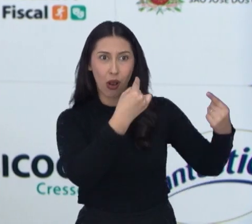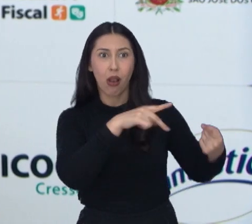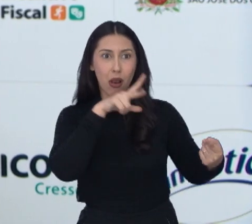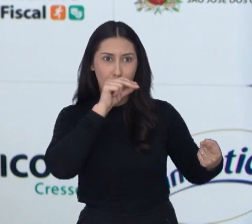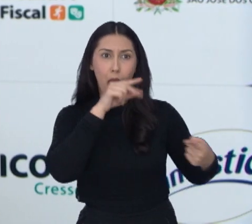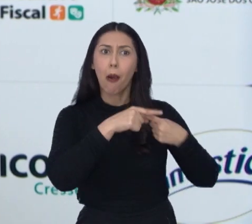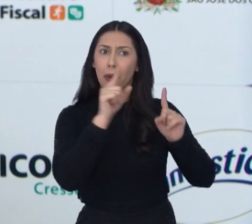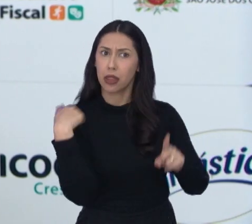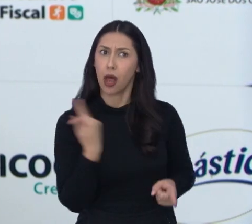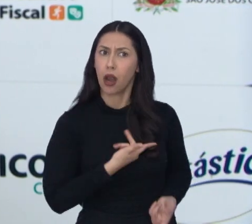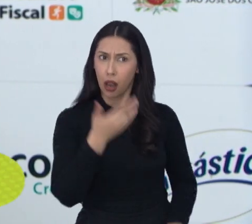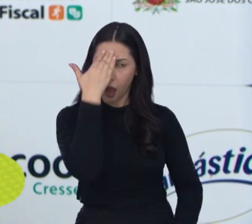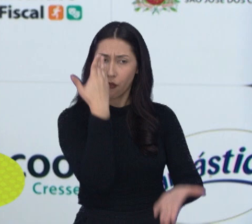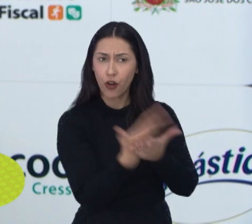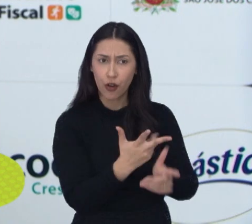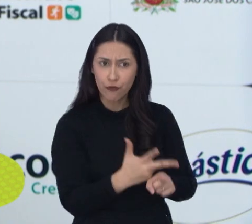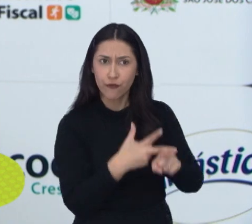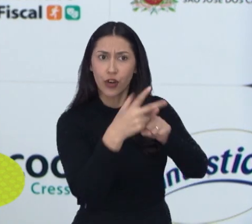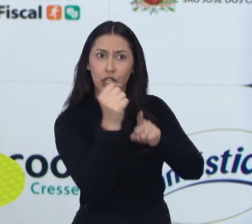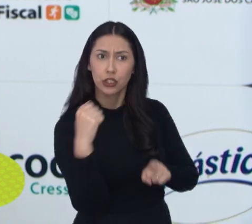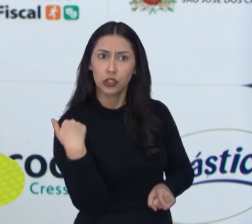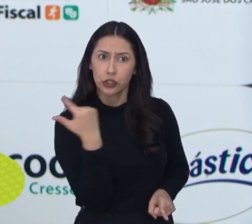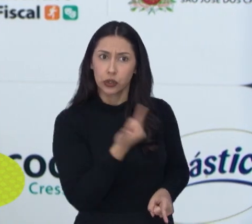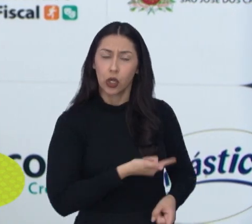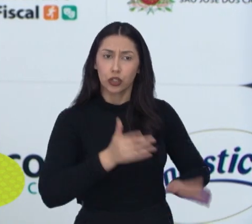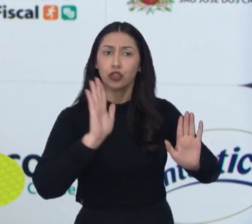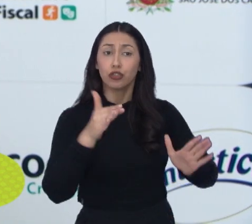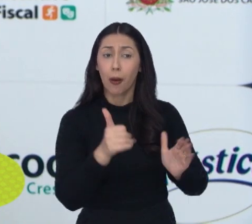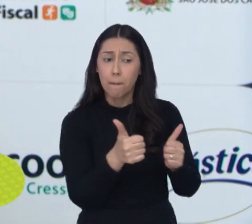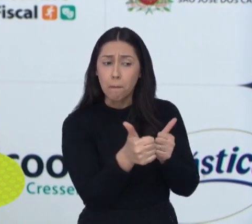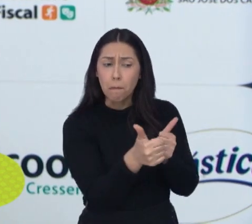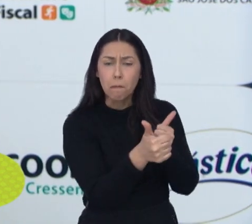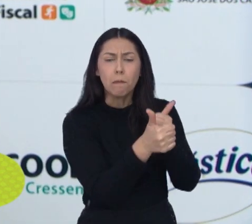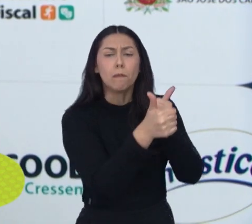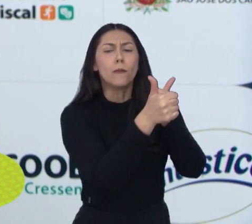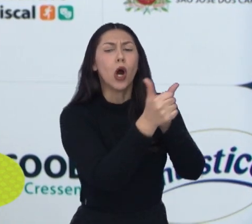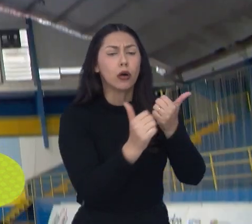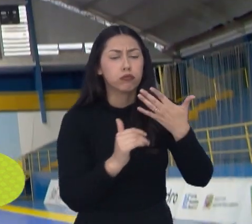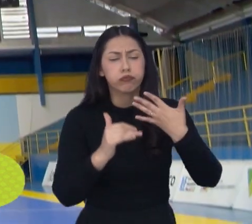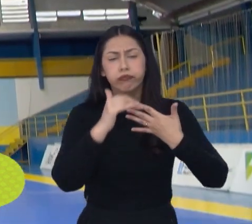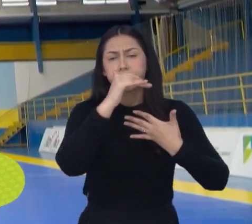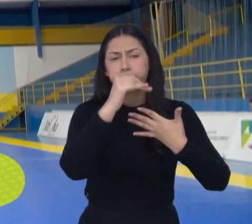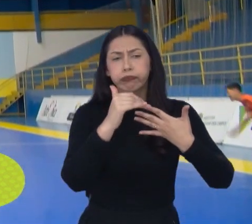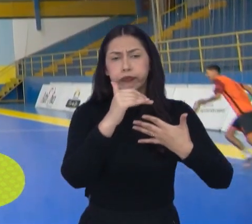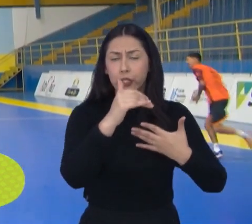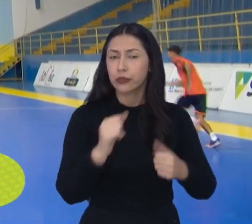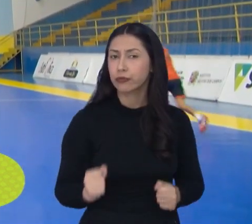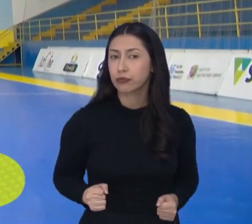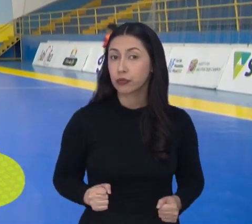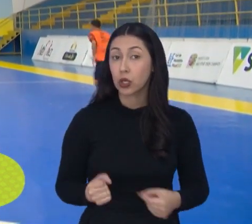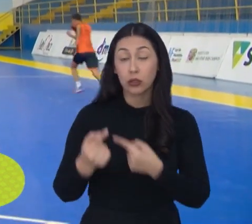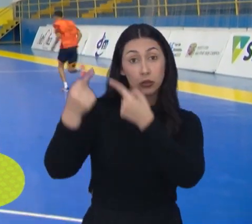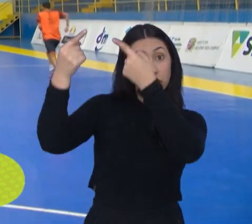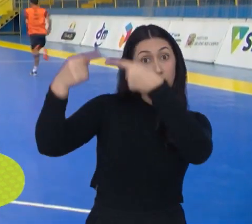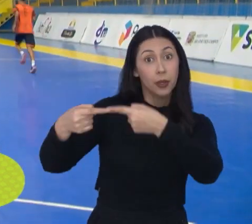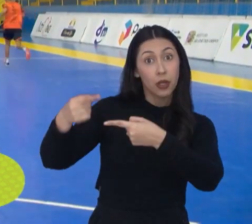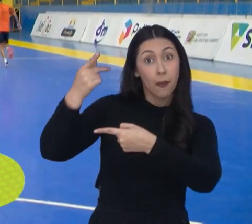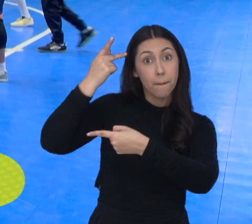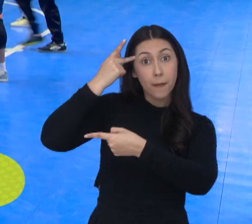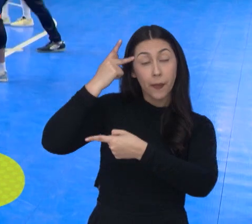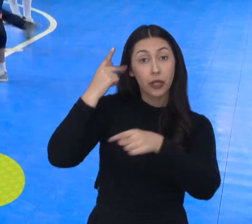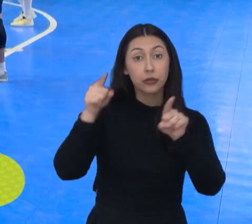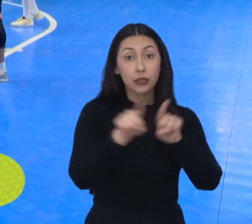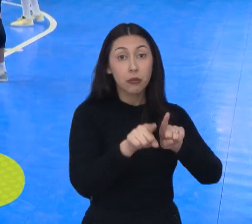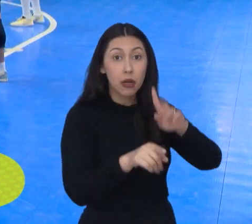a gente vai para vencer. Pensando, a gente fica em uma posição muito próxima de definir a classificação. Os campeonatos paulista e